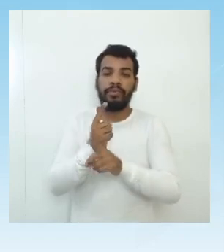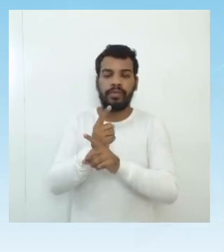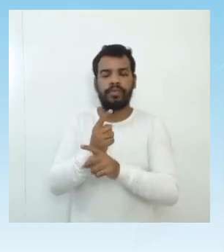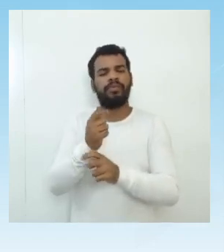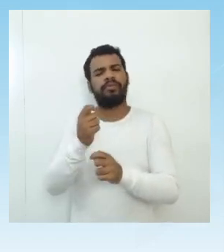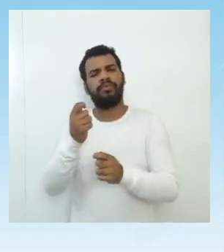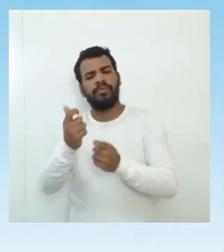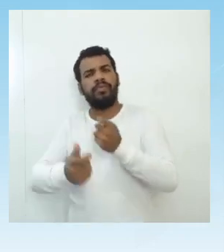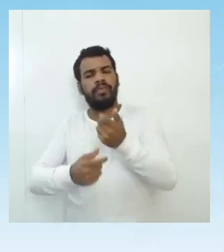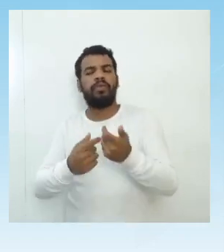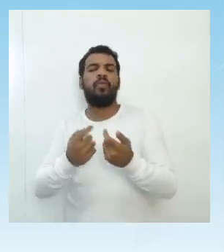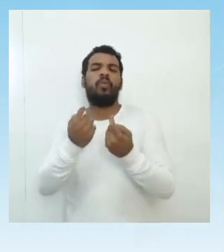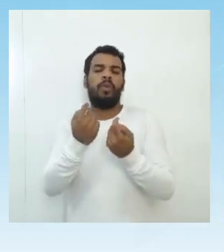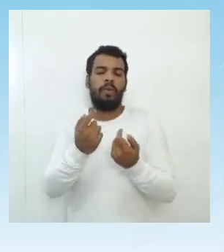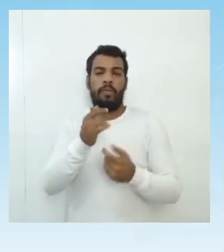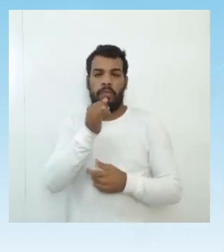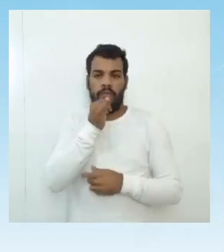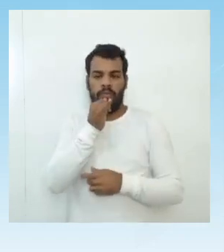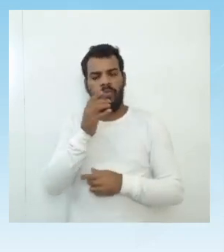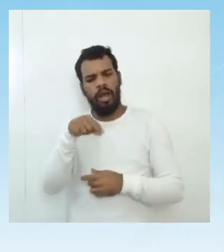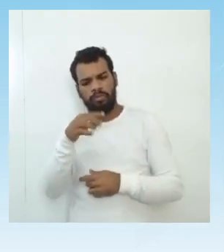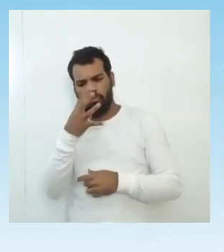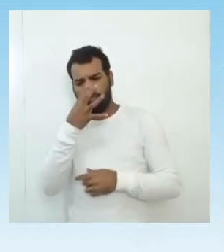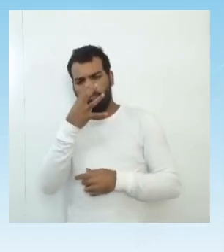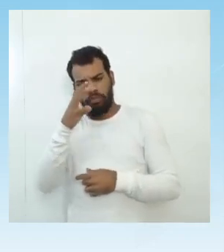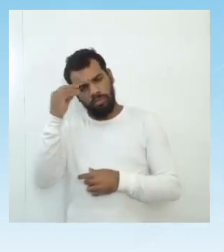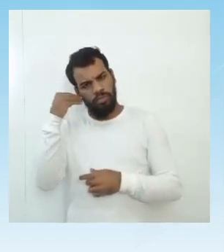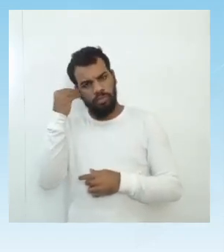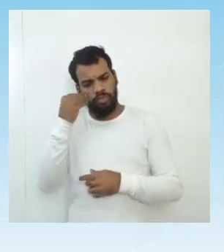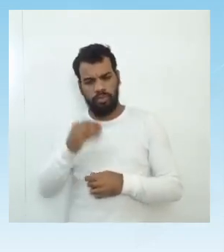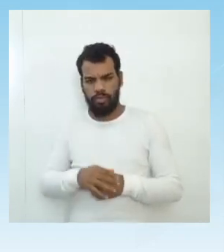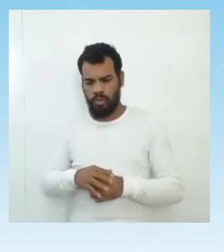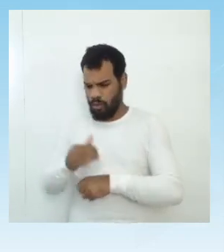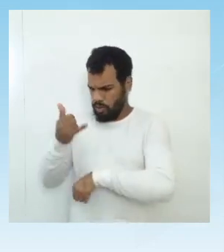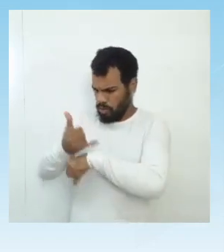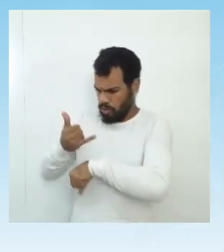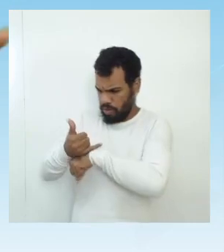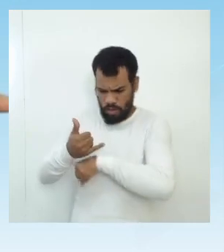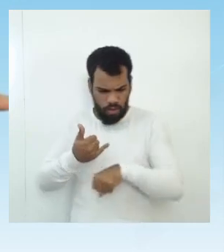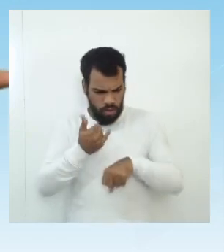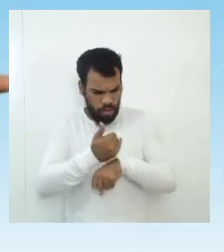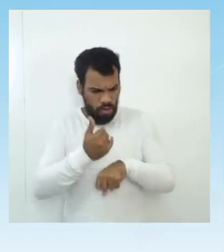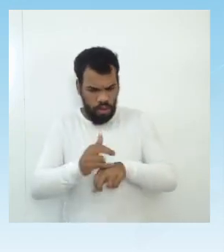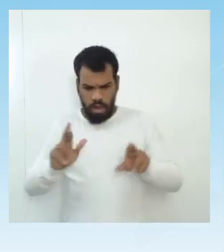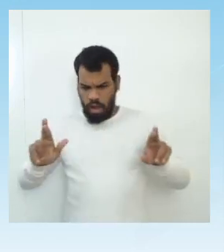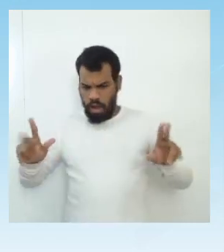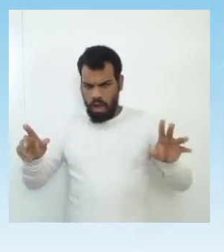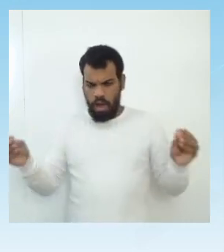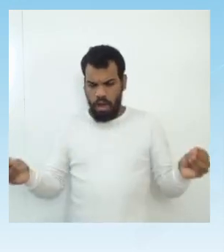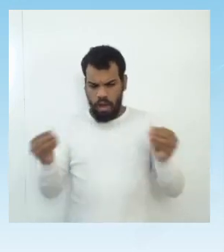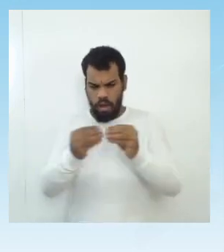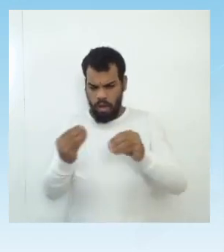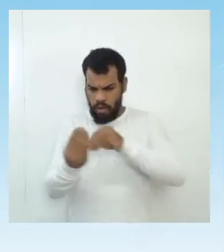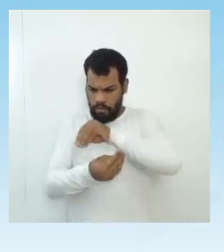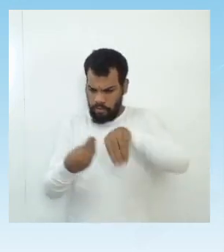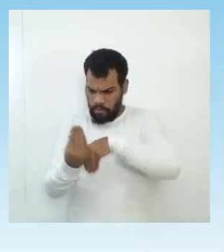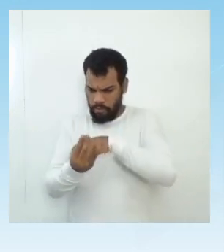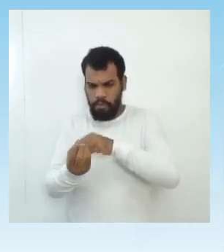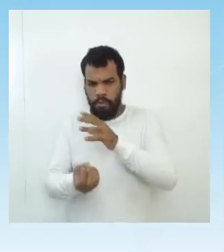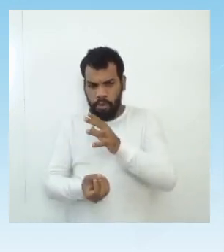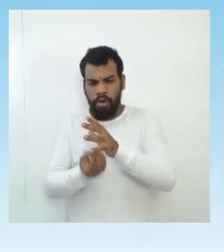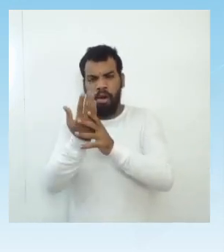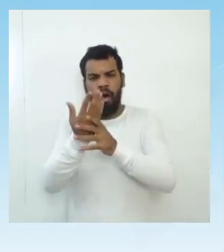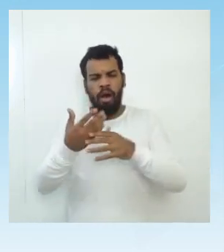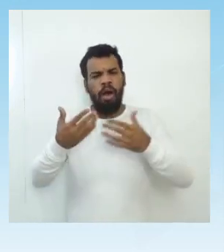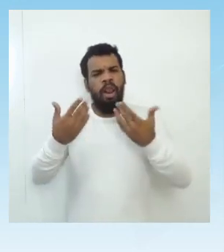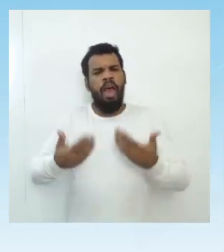Por exemplo, fundindo-se metais diferente em várias proporções para formar ligas mais